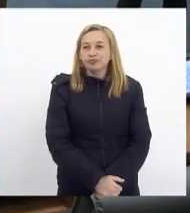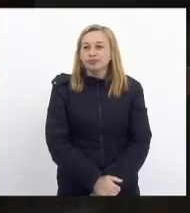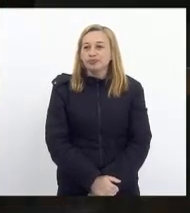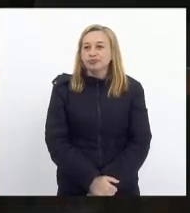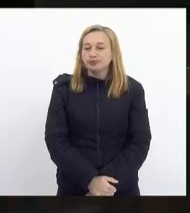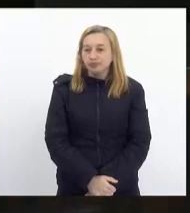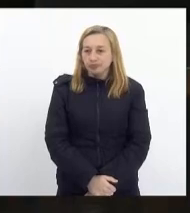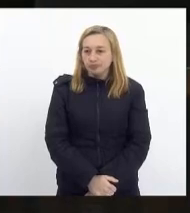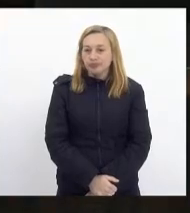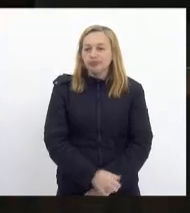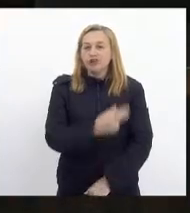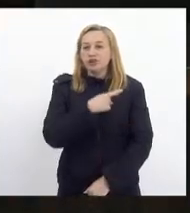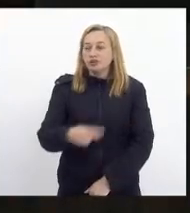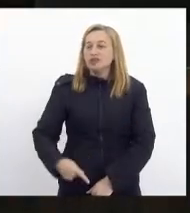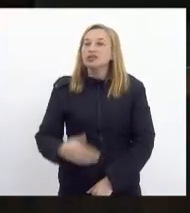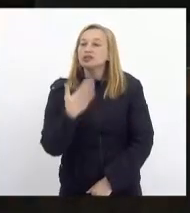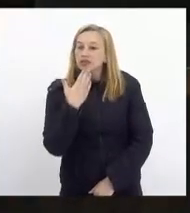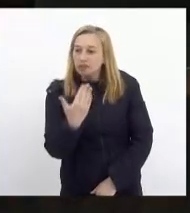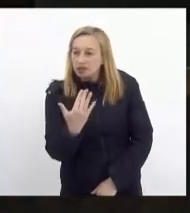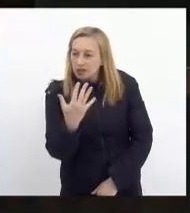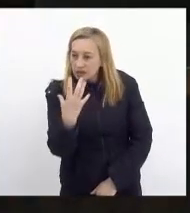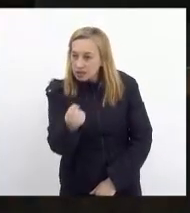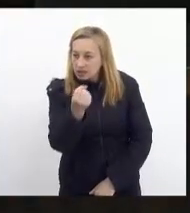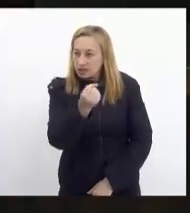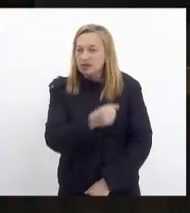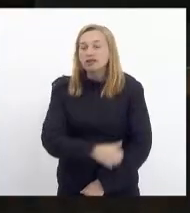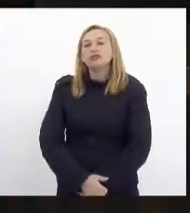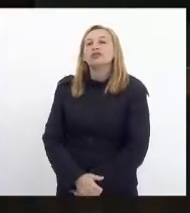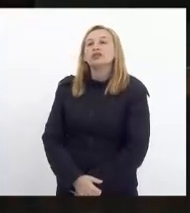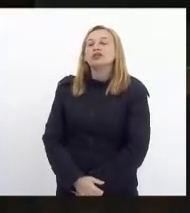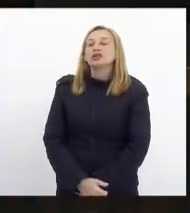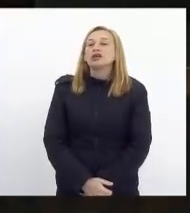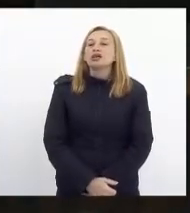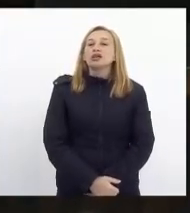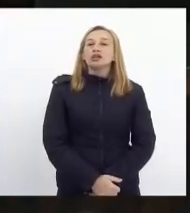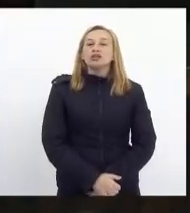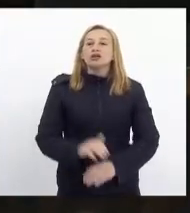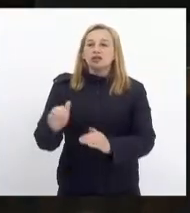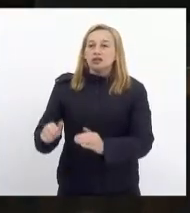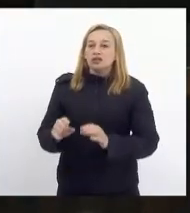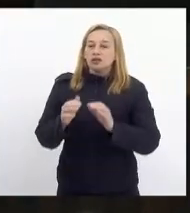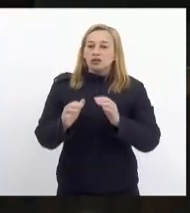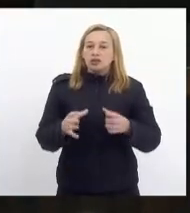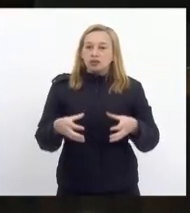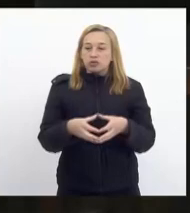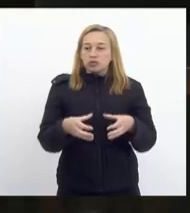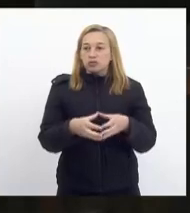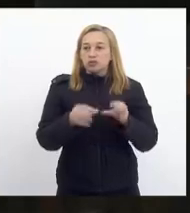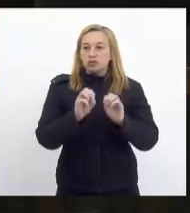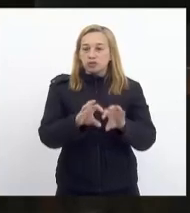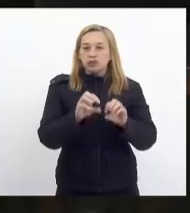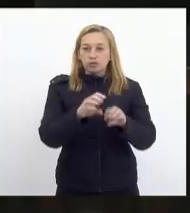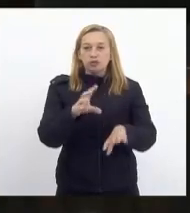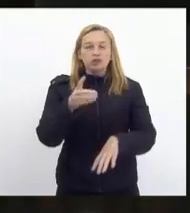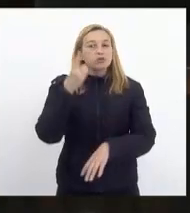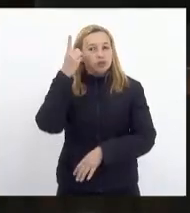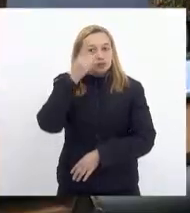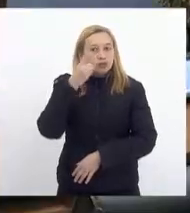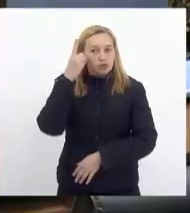A presidência indefere o pedido de vossa excelência. Pela Comissão de Educação, deputado Flávio Serafim.